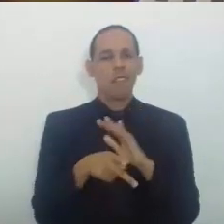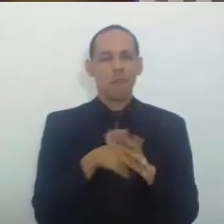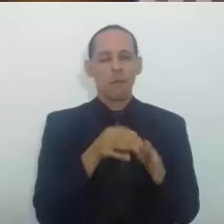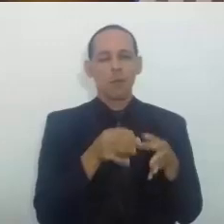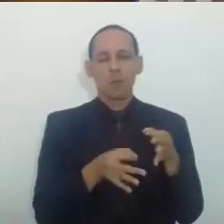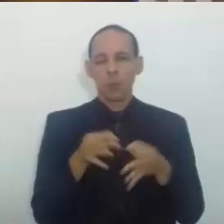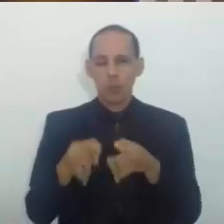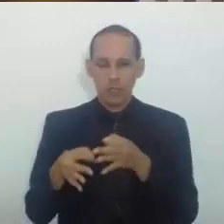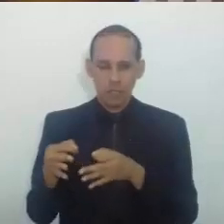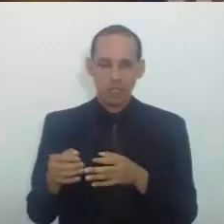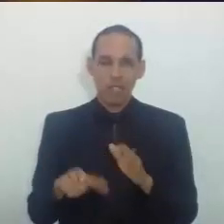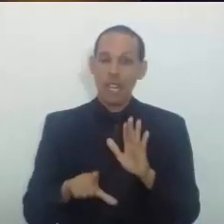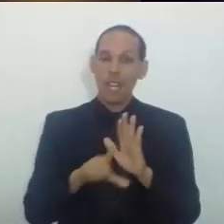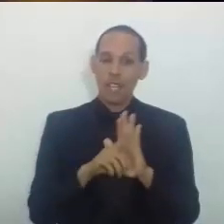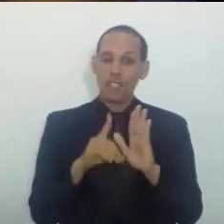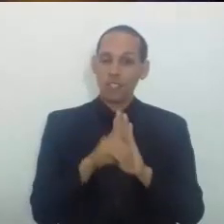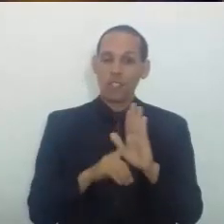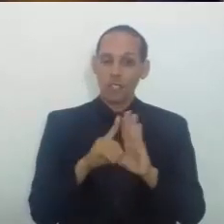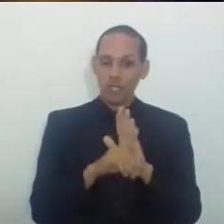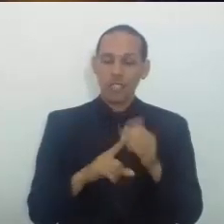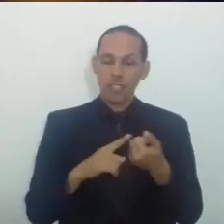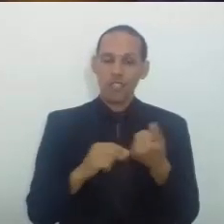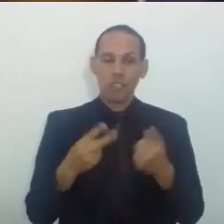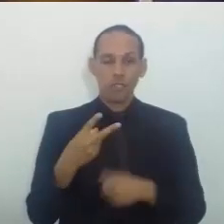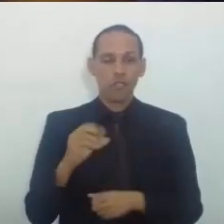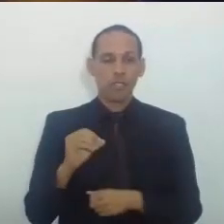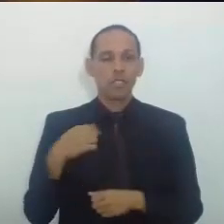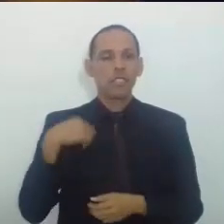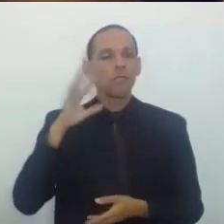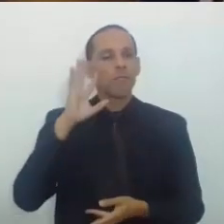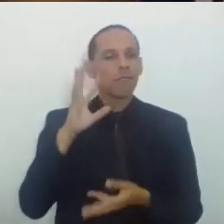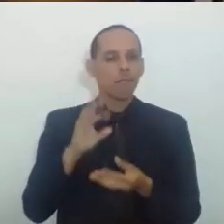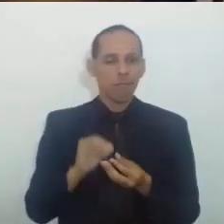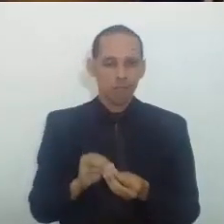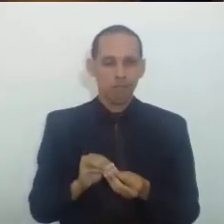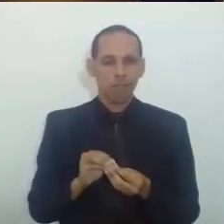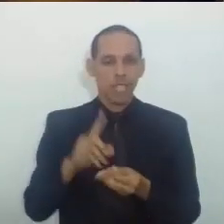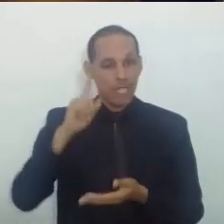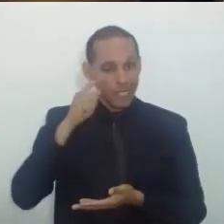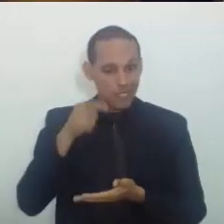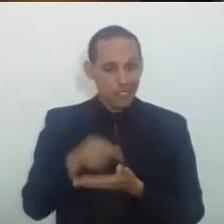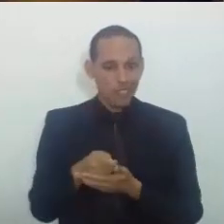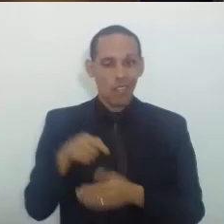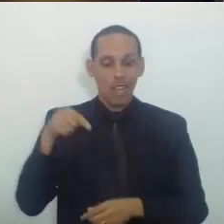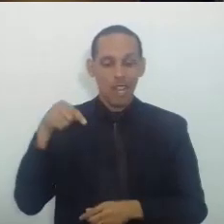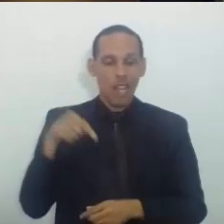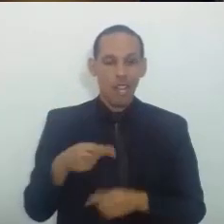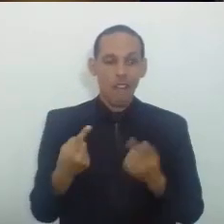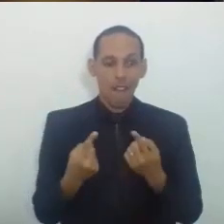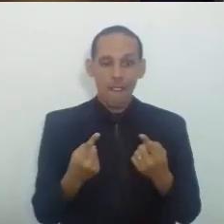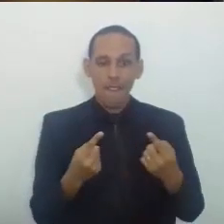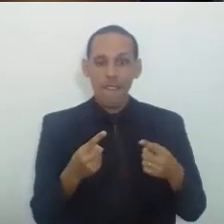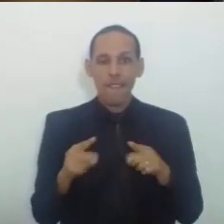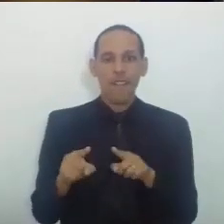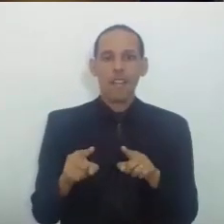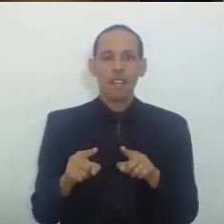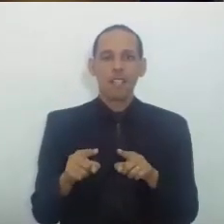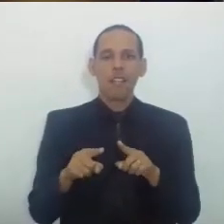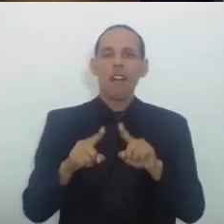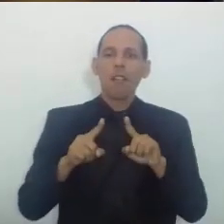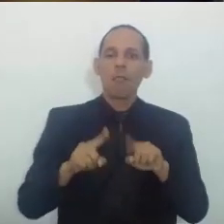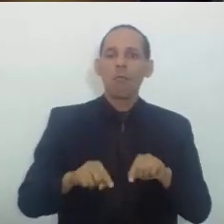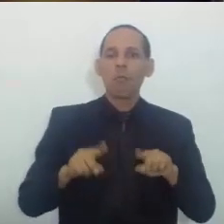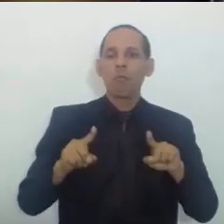lei De direitos Basis Artigo 20 Entendo Que os efeitos Desta decisão Devem ser Modulados Para a preservação Das